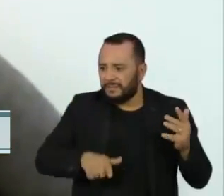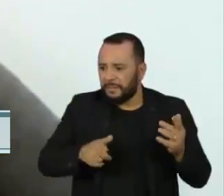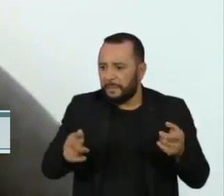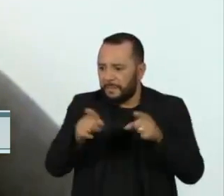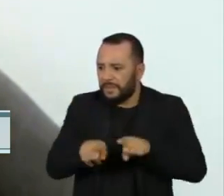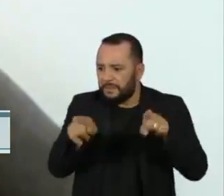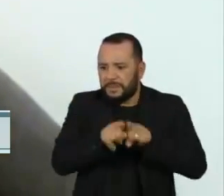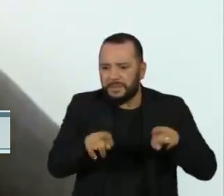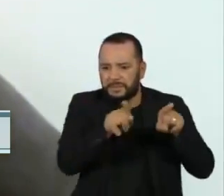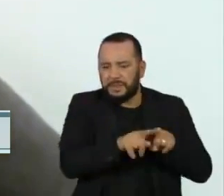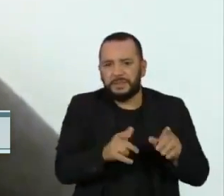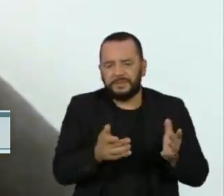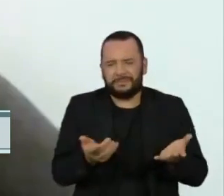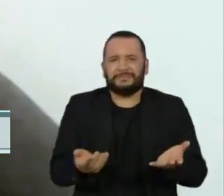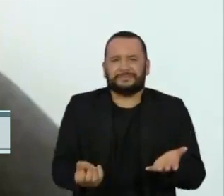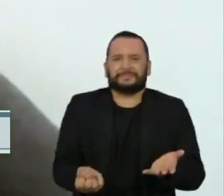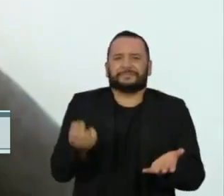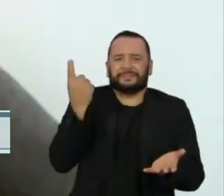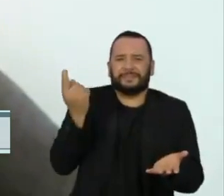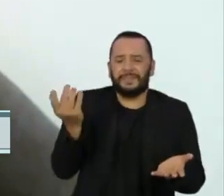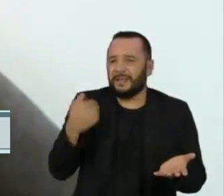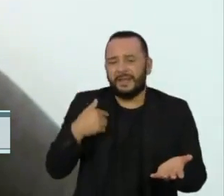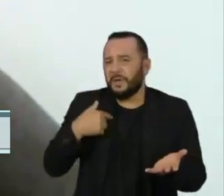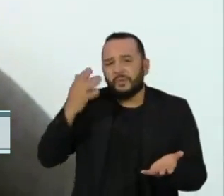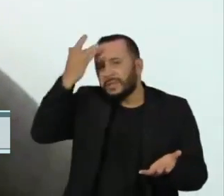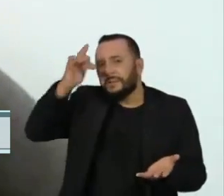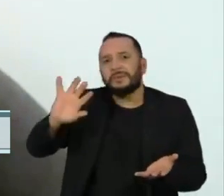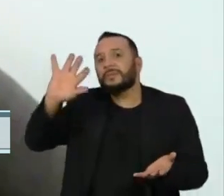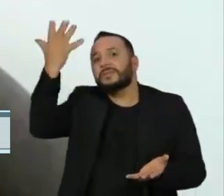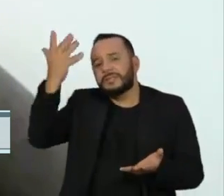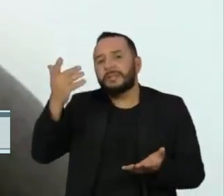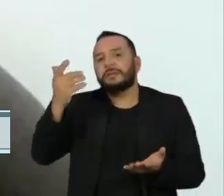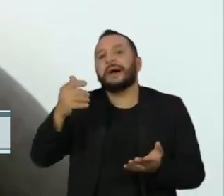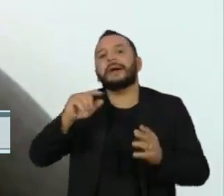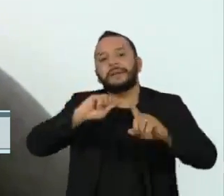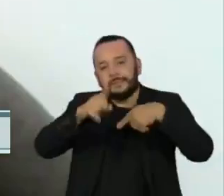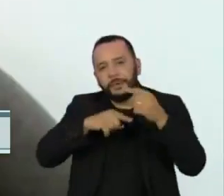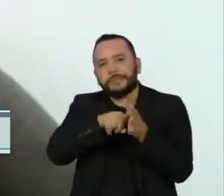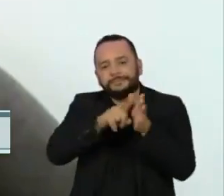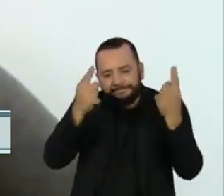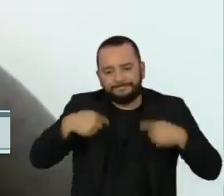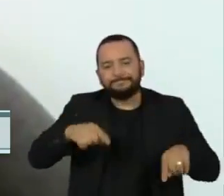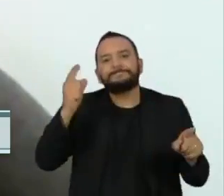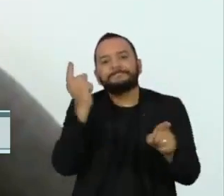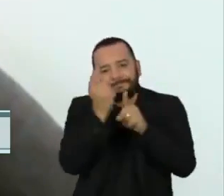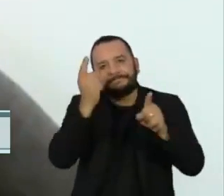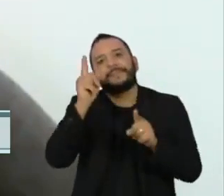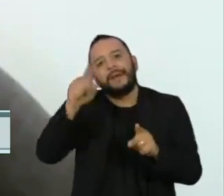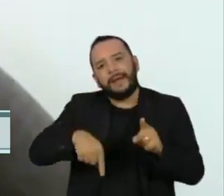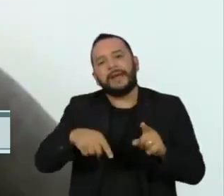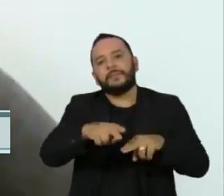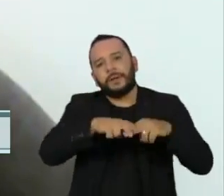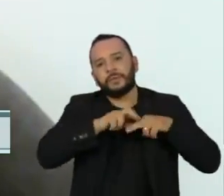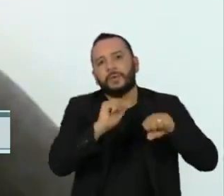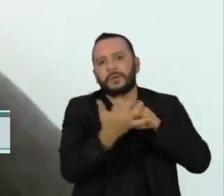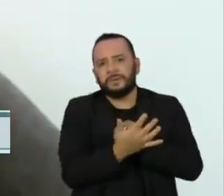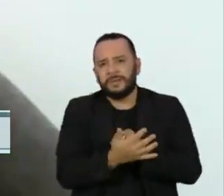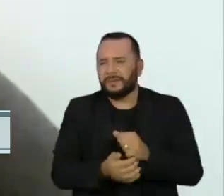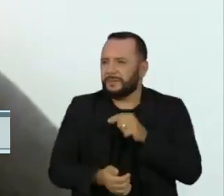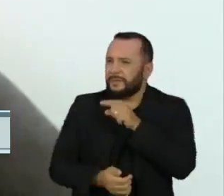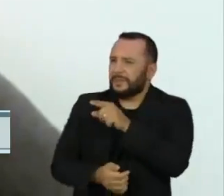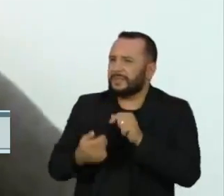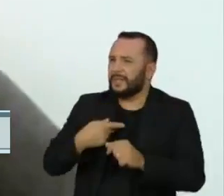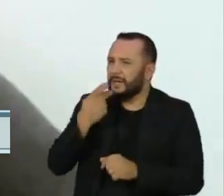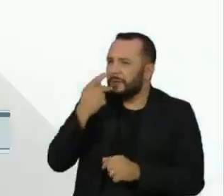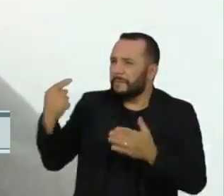imaginaria que uma coisa teria relação com a outra. Então eu percebi mesmo que as pessoas falavam. Meu marido falava, Natália, você